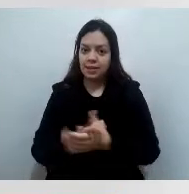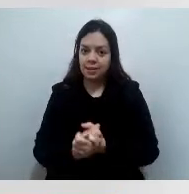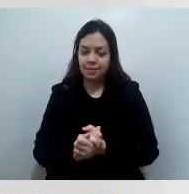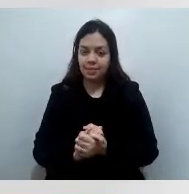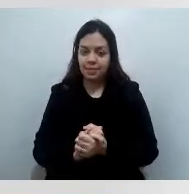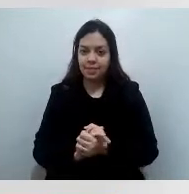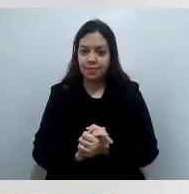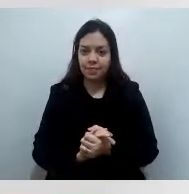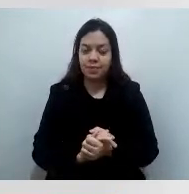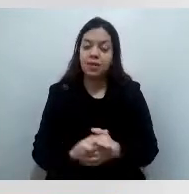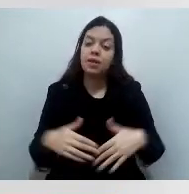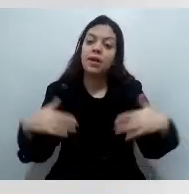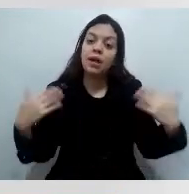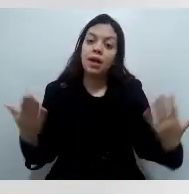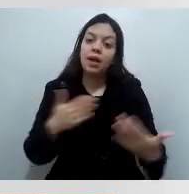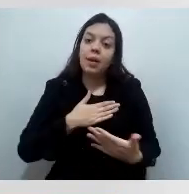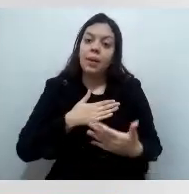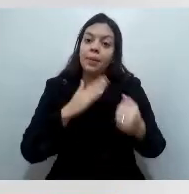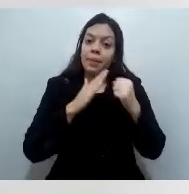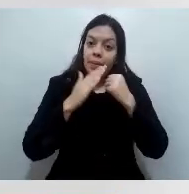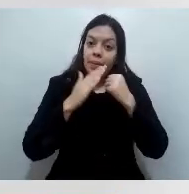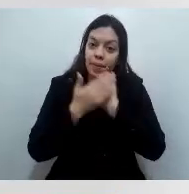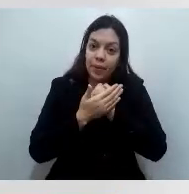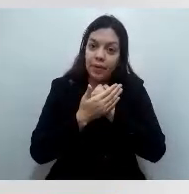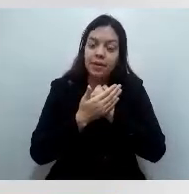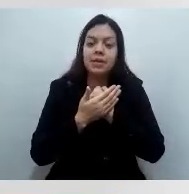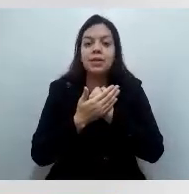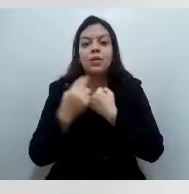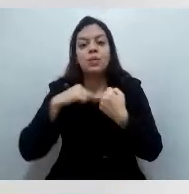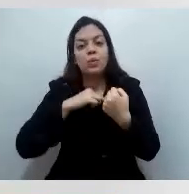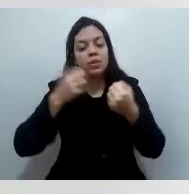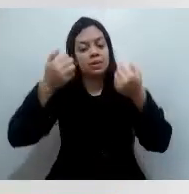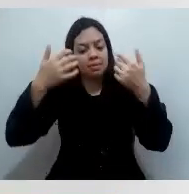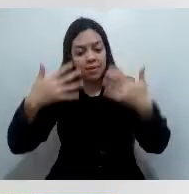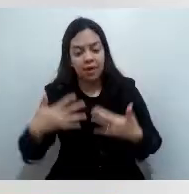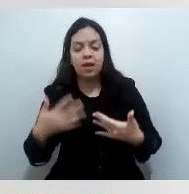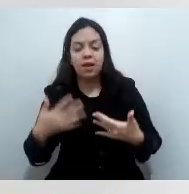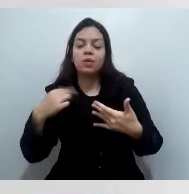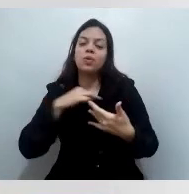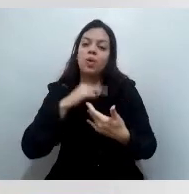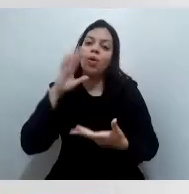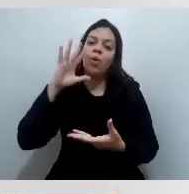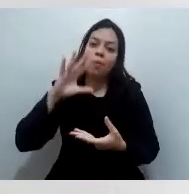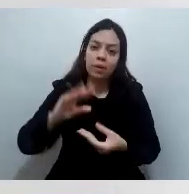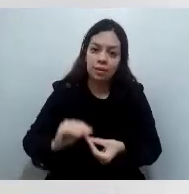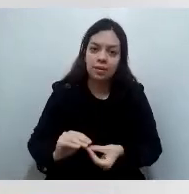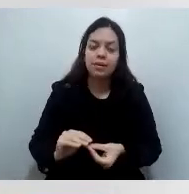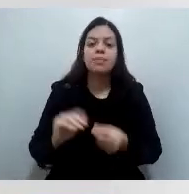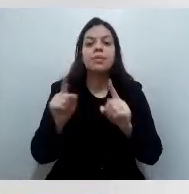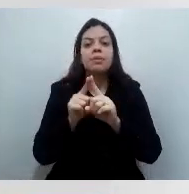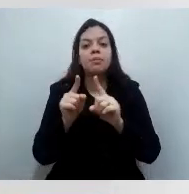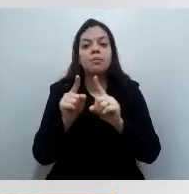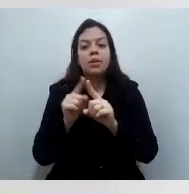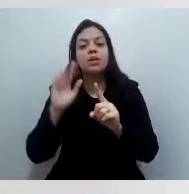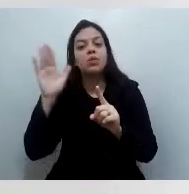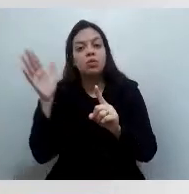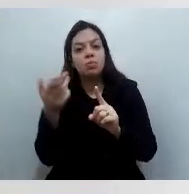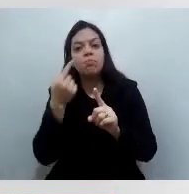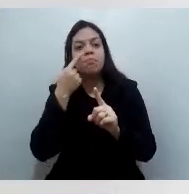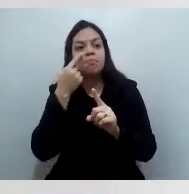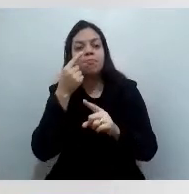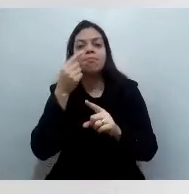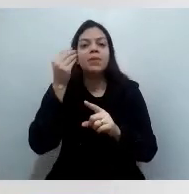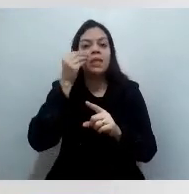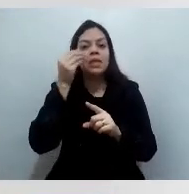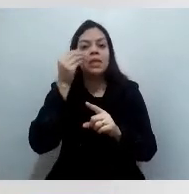proteção? Então, nós compreendemos e já tomamos providência, estamos contando com o